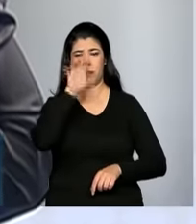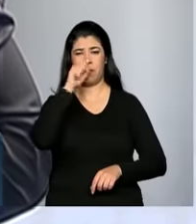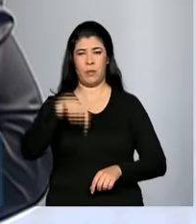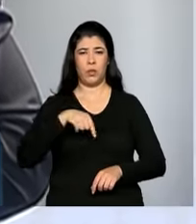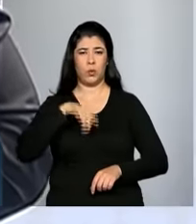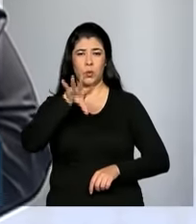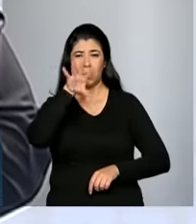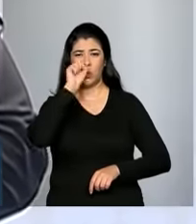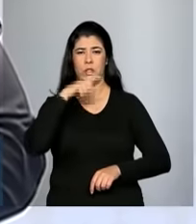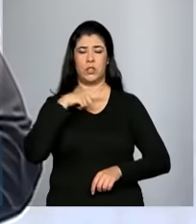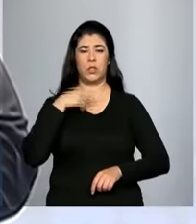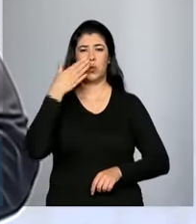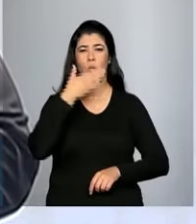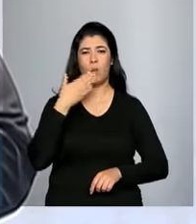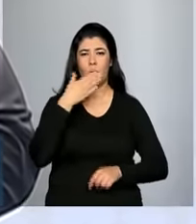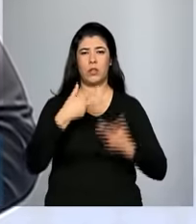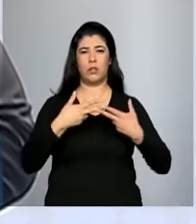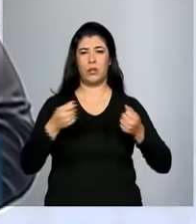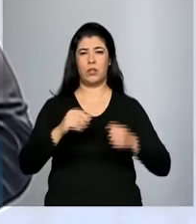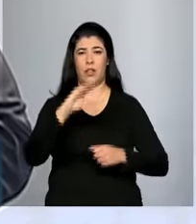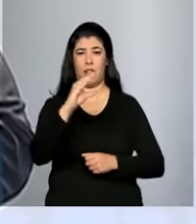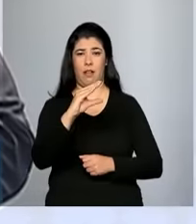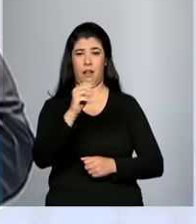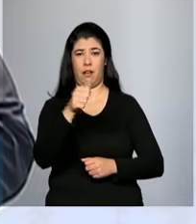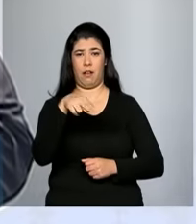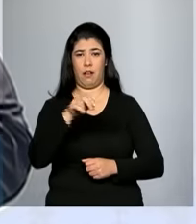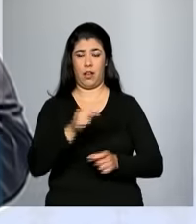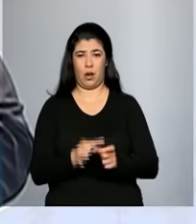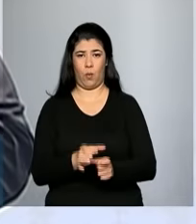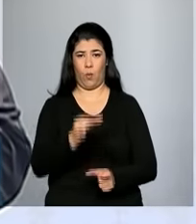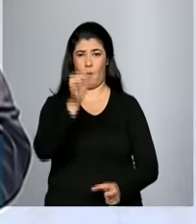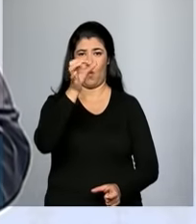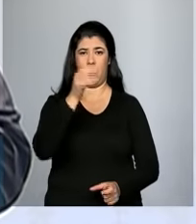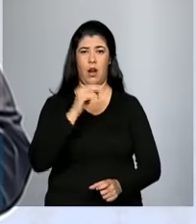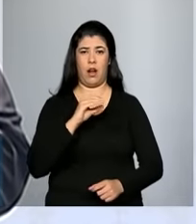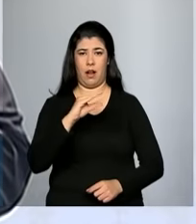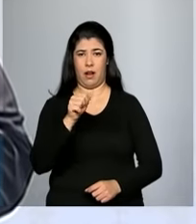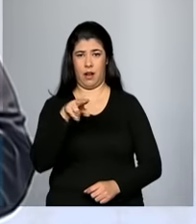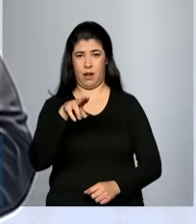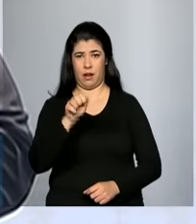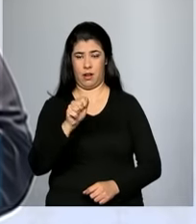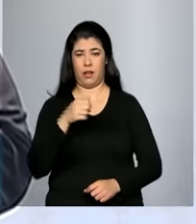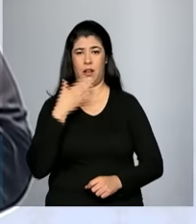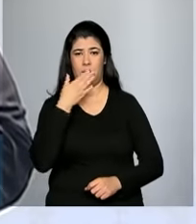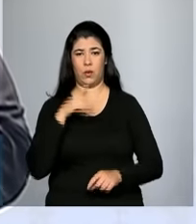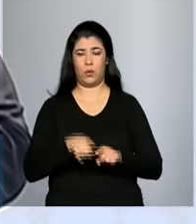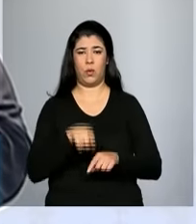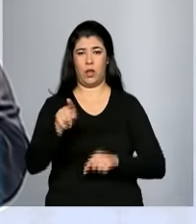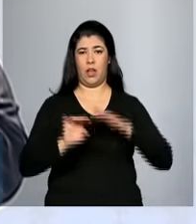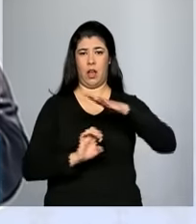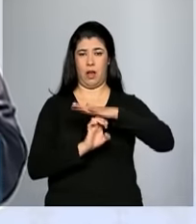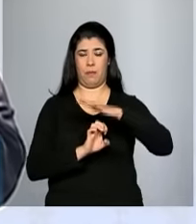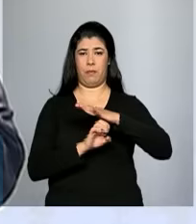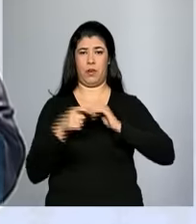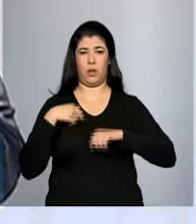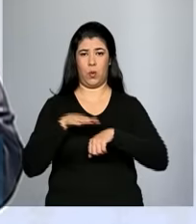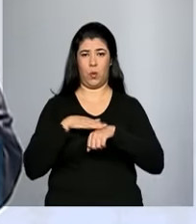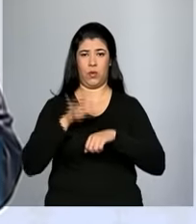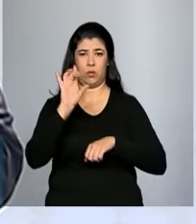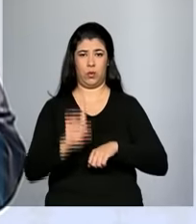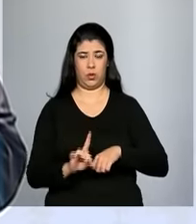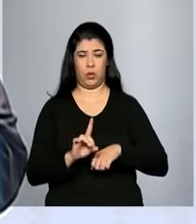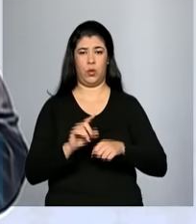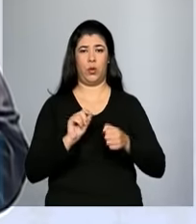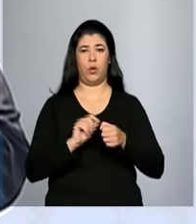deixa o cheirinho doce no ar. Eu conversei mais cedo com um dos diretores executivos da Raizen e ele me explicava a diferença